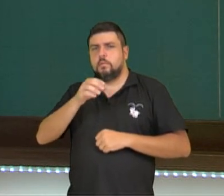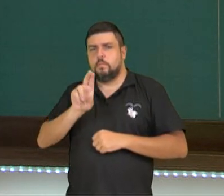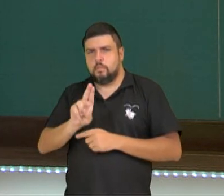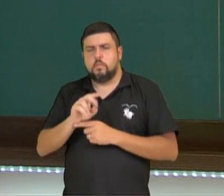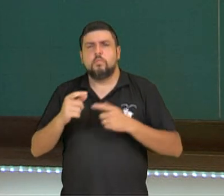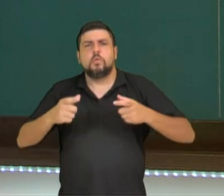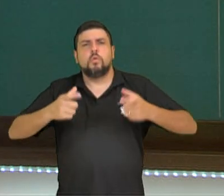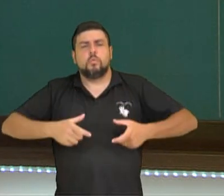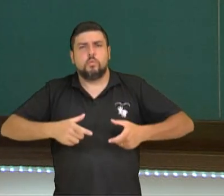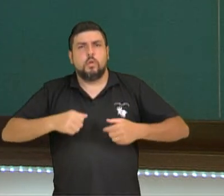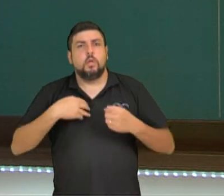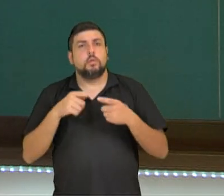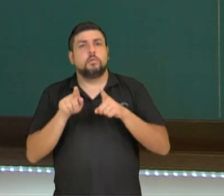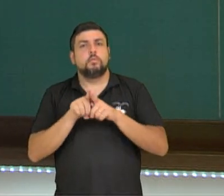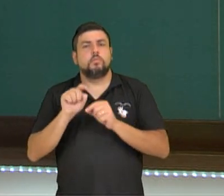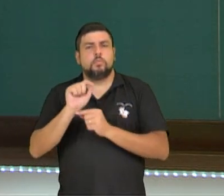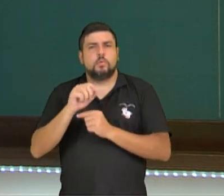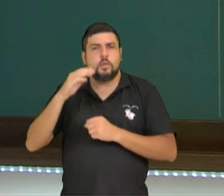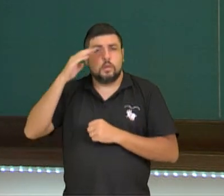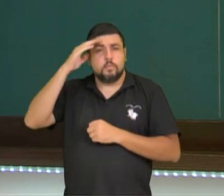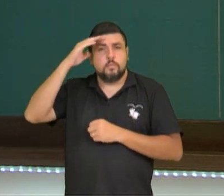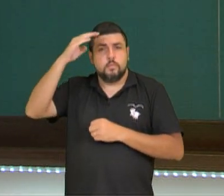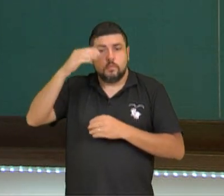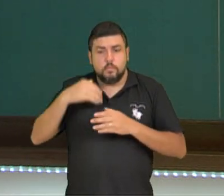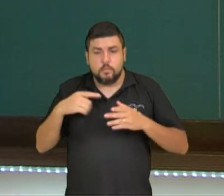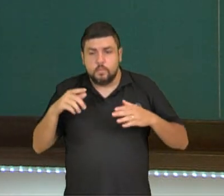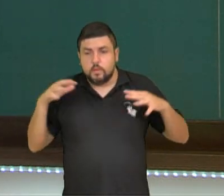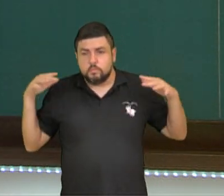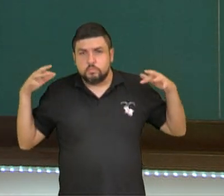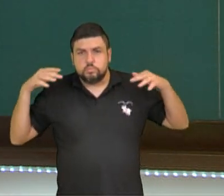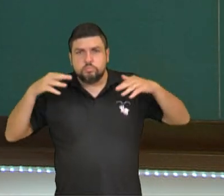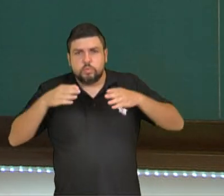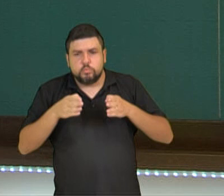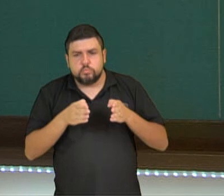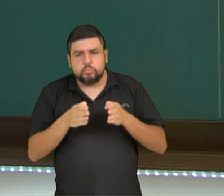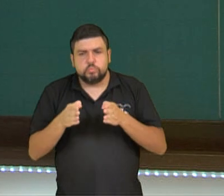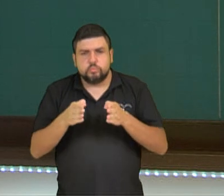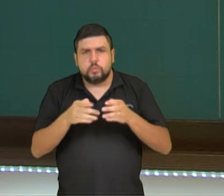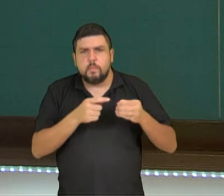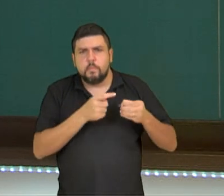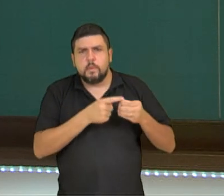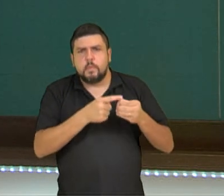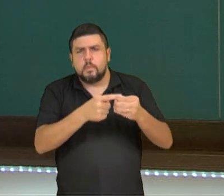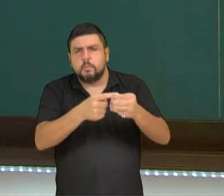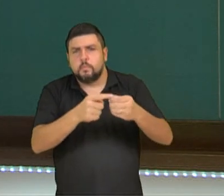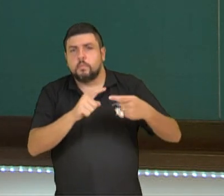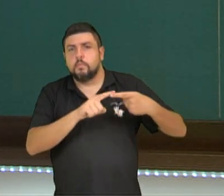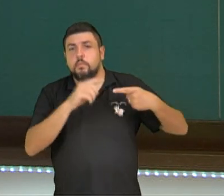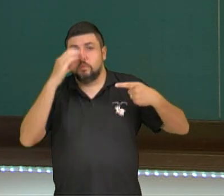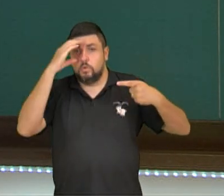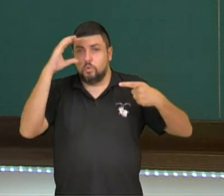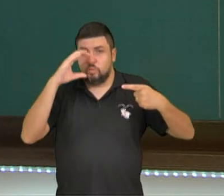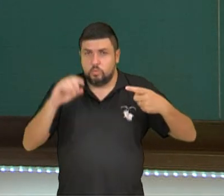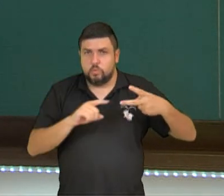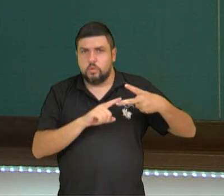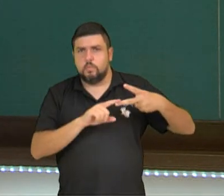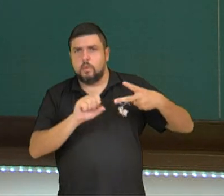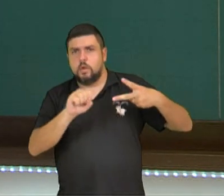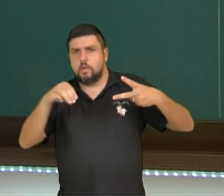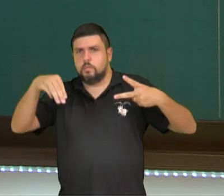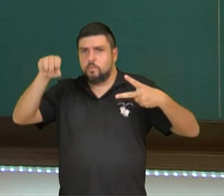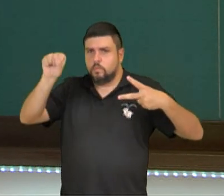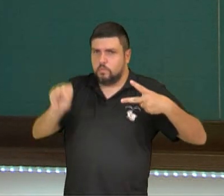a característica das principais cidades que estão dentro dessa bacia hidrográfica, como Curitiba, São Mateus do Sul,